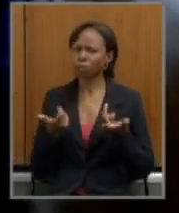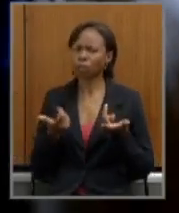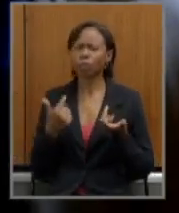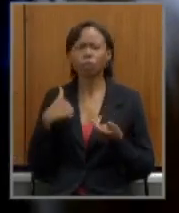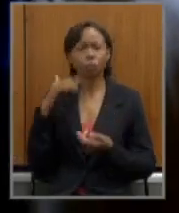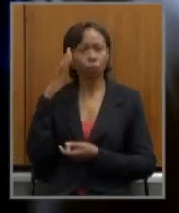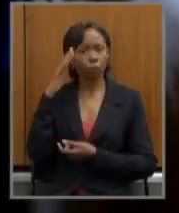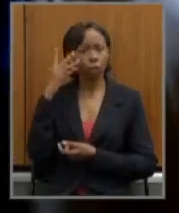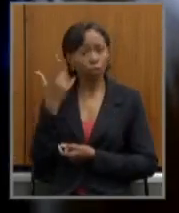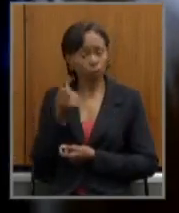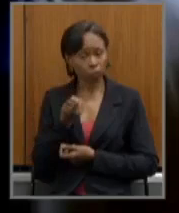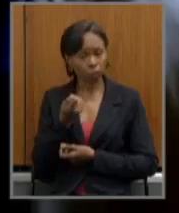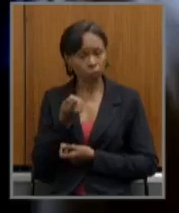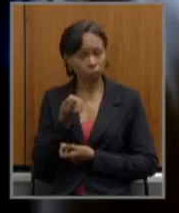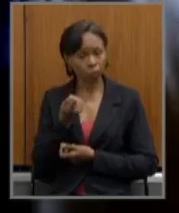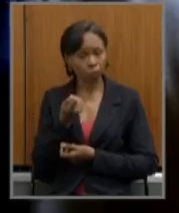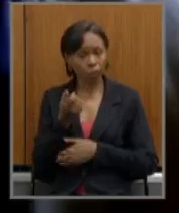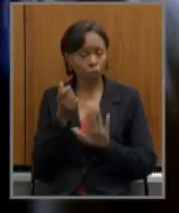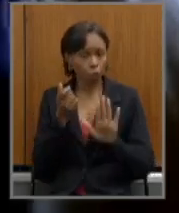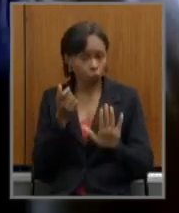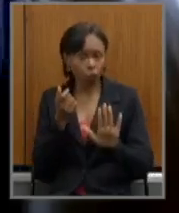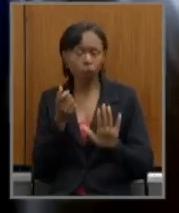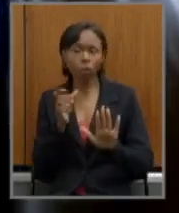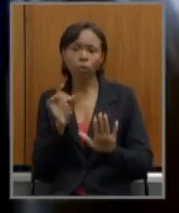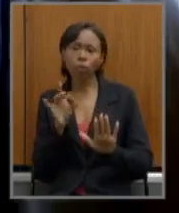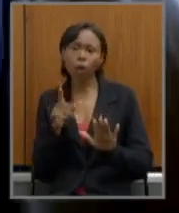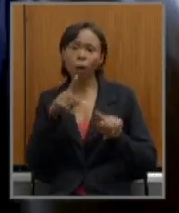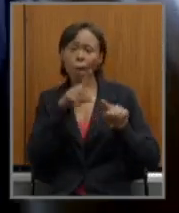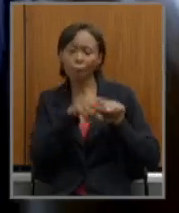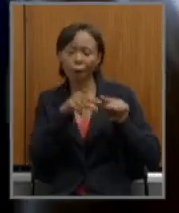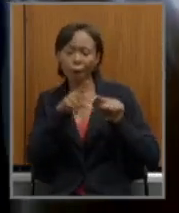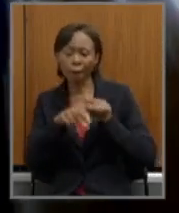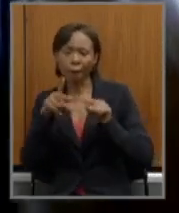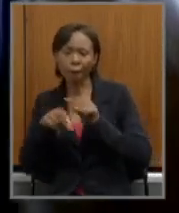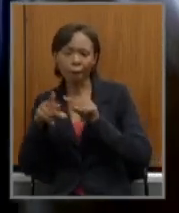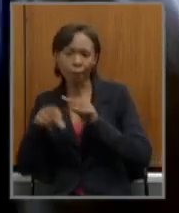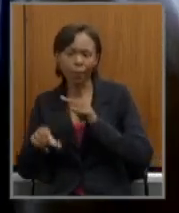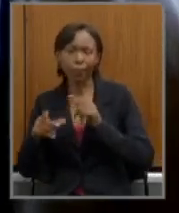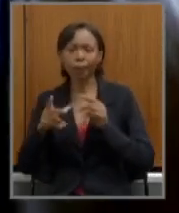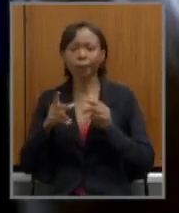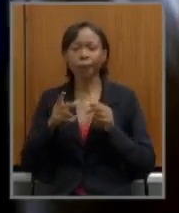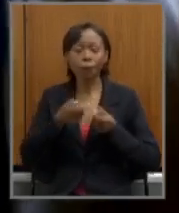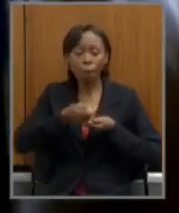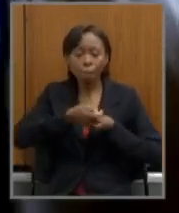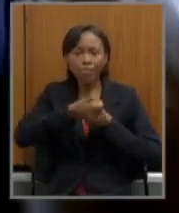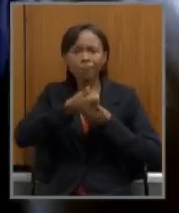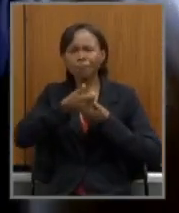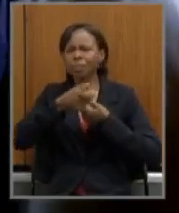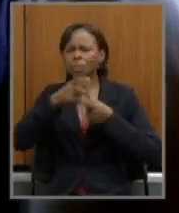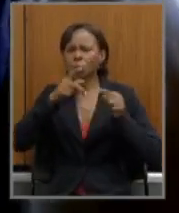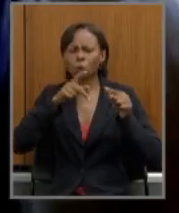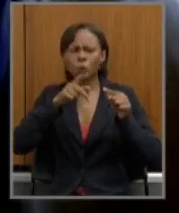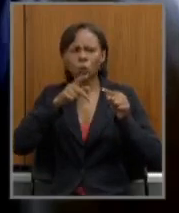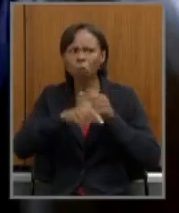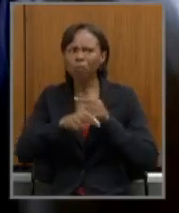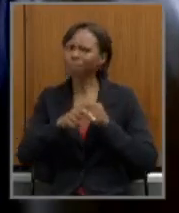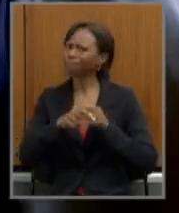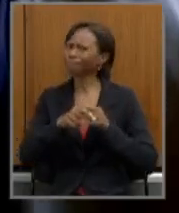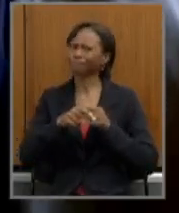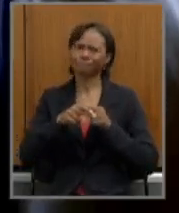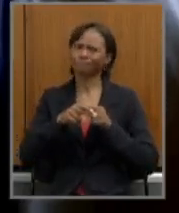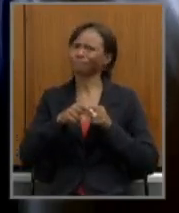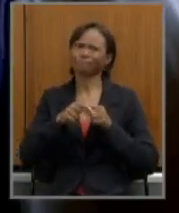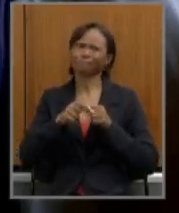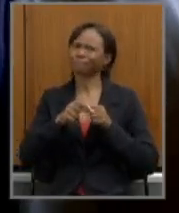a simplesmente pensar em cortar os benefícios fiscais concedidos num ambiente de guerra fiscal é